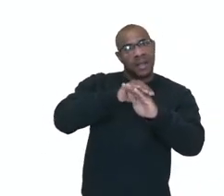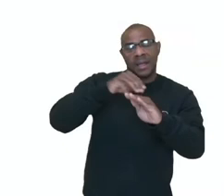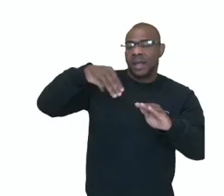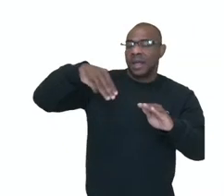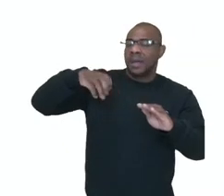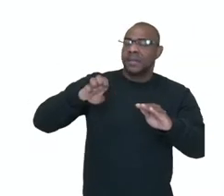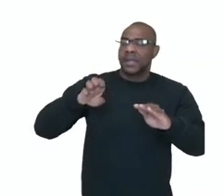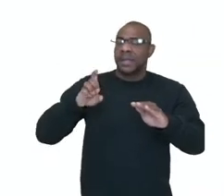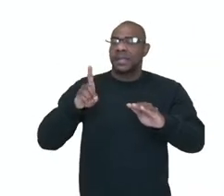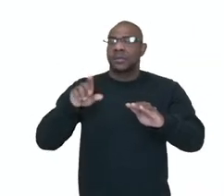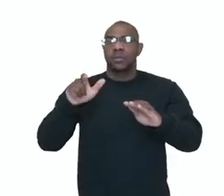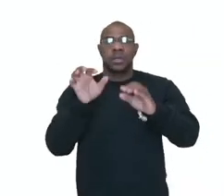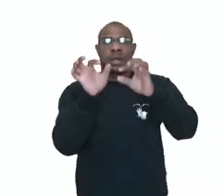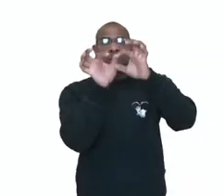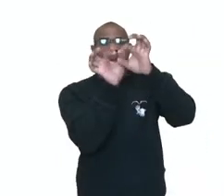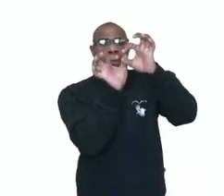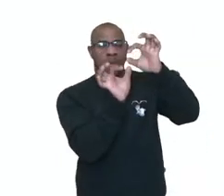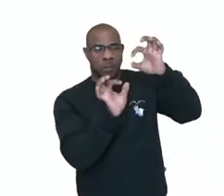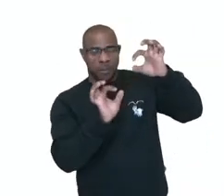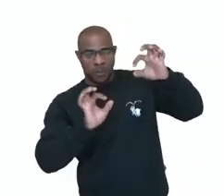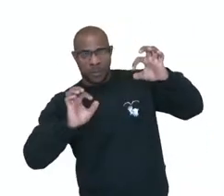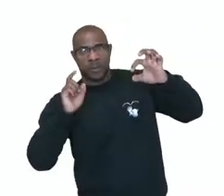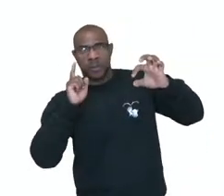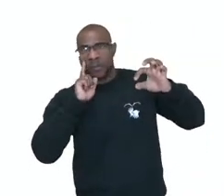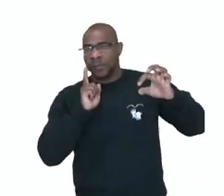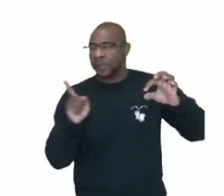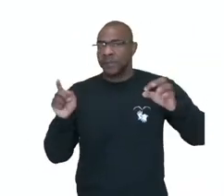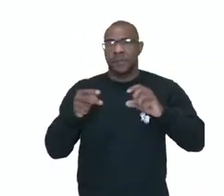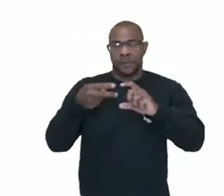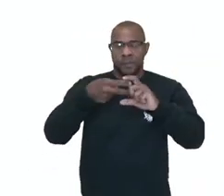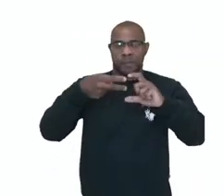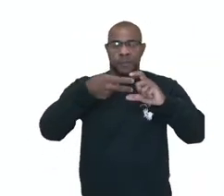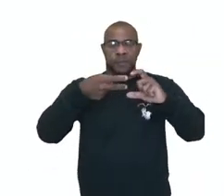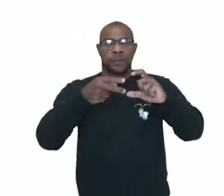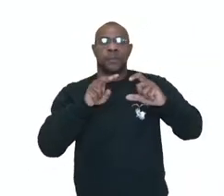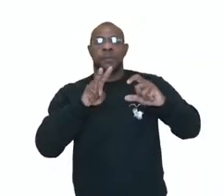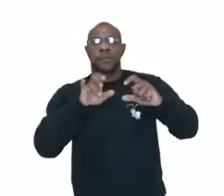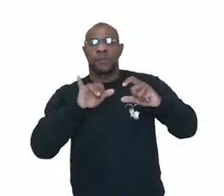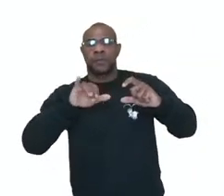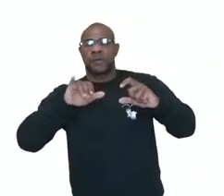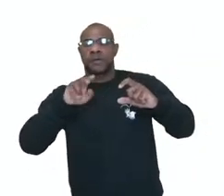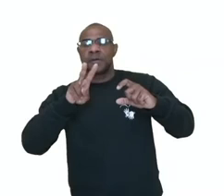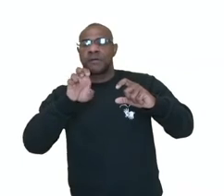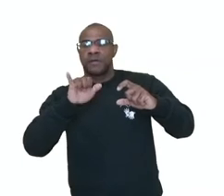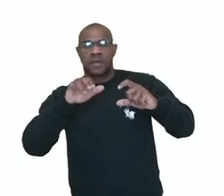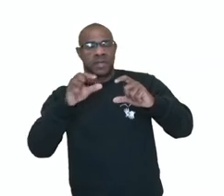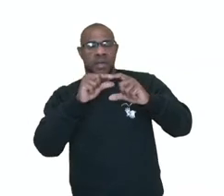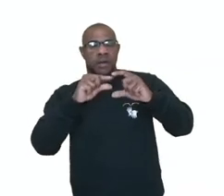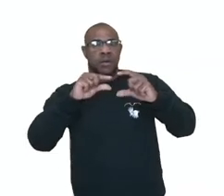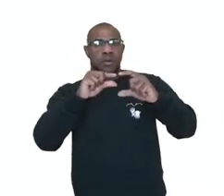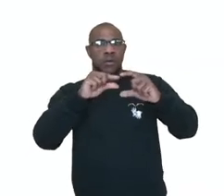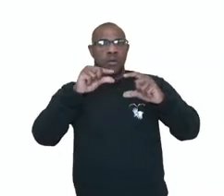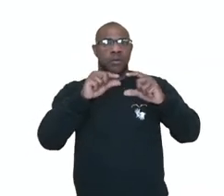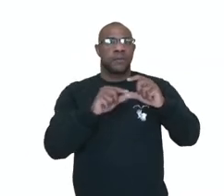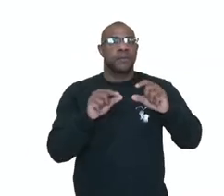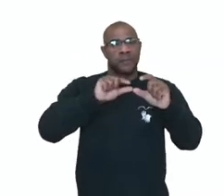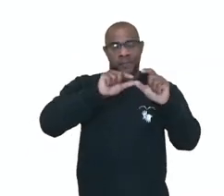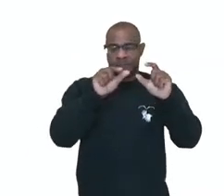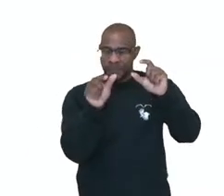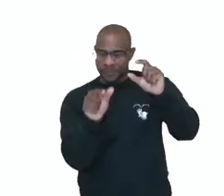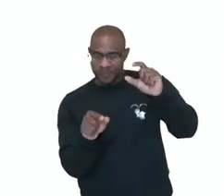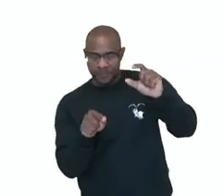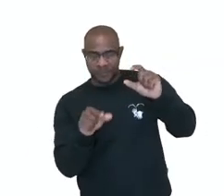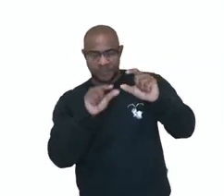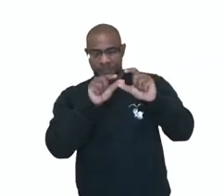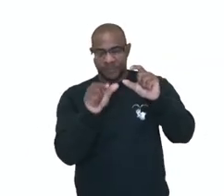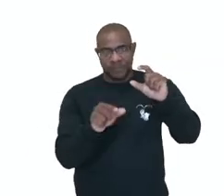temos ali, né? A artéria renal onde entrou o sangue, veia renal por onde saiu, a pelve por onde está saindo, a